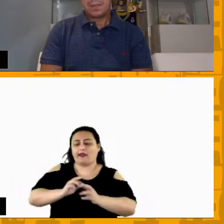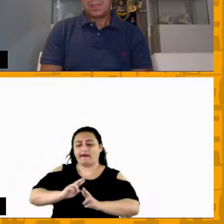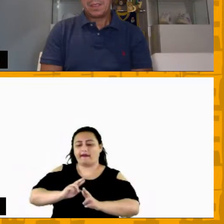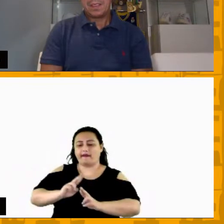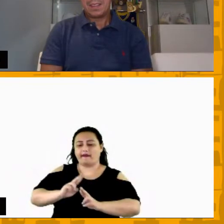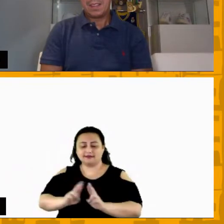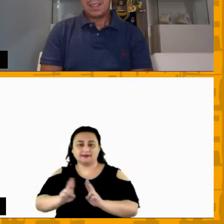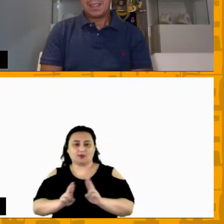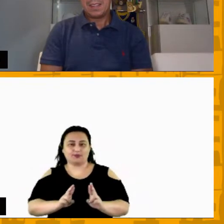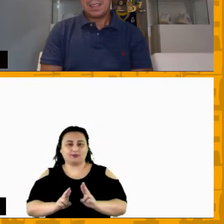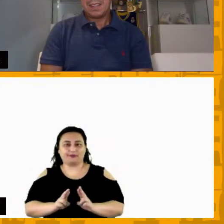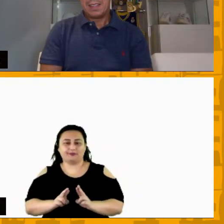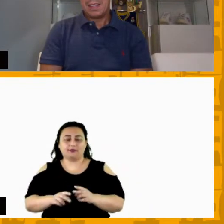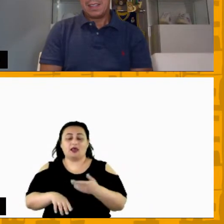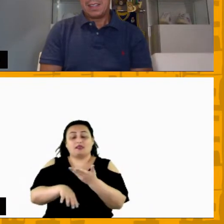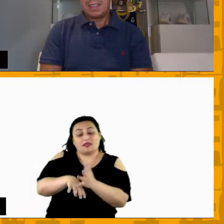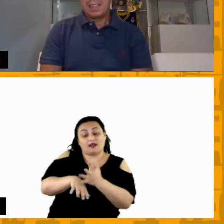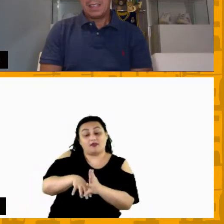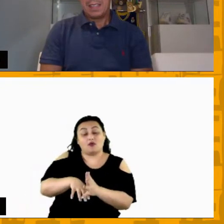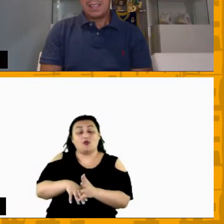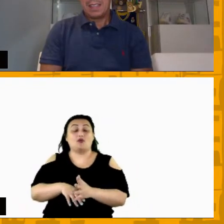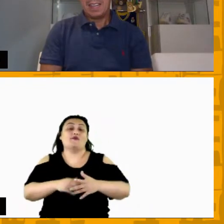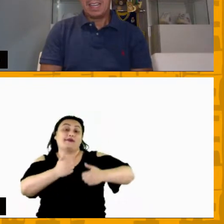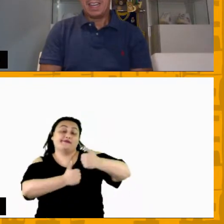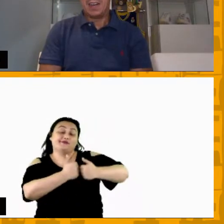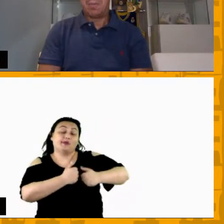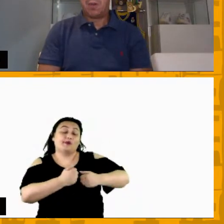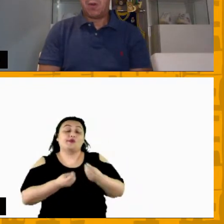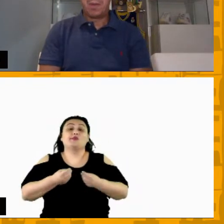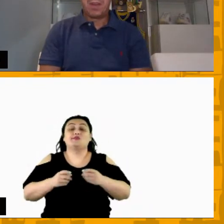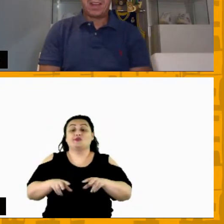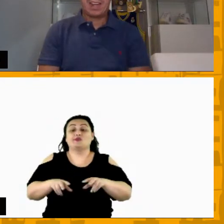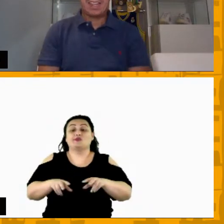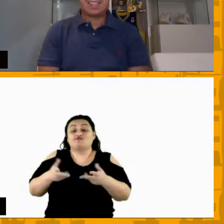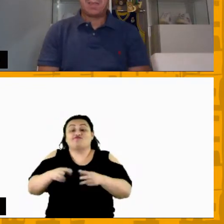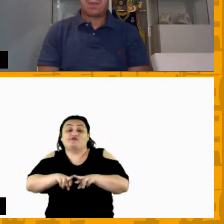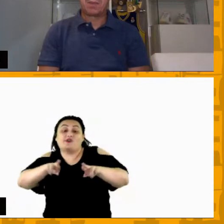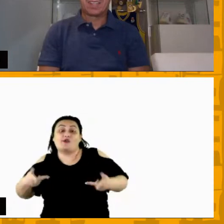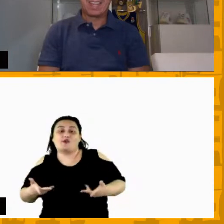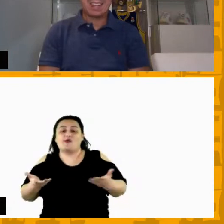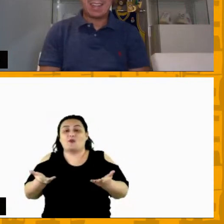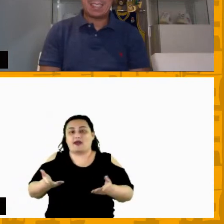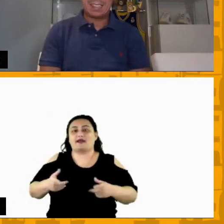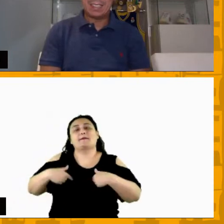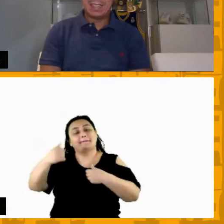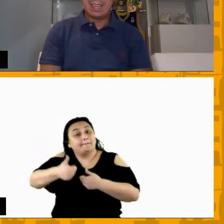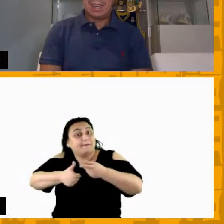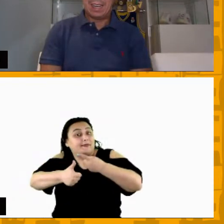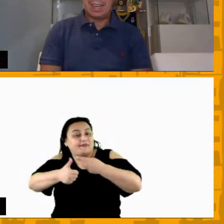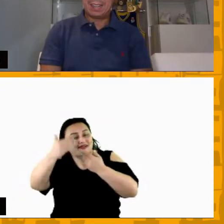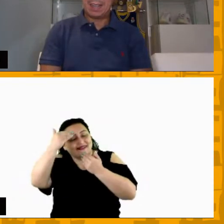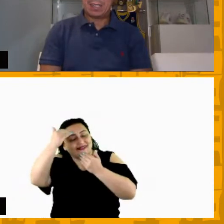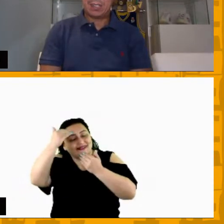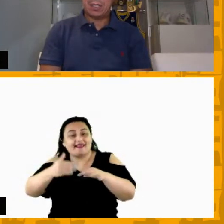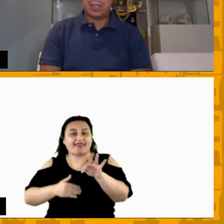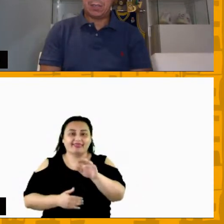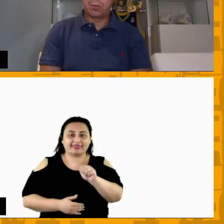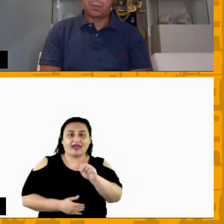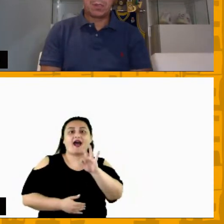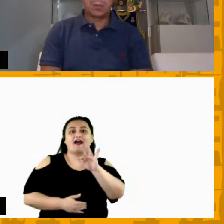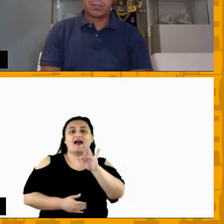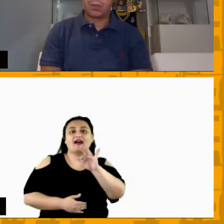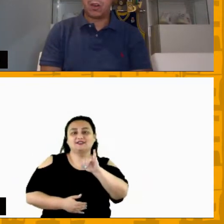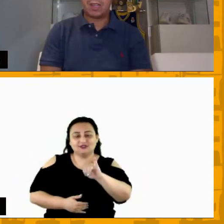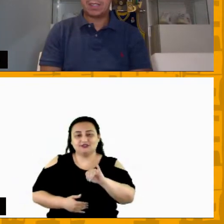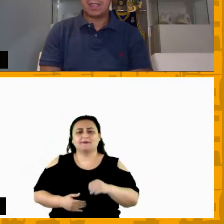com atleta-treinador que vocês dois já foram? Legal. Bom, primeiro agradecer a pergunta da Tati, a Tati